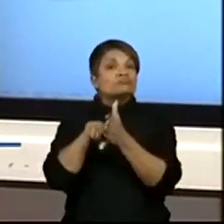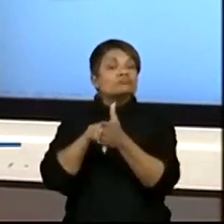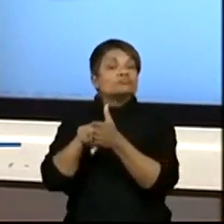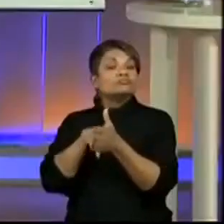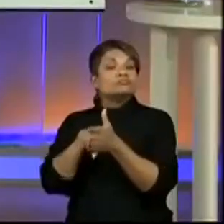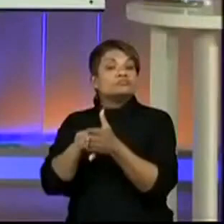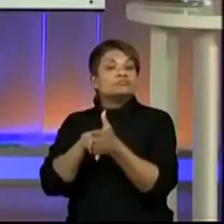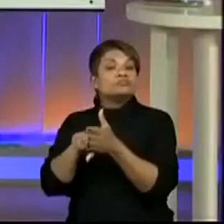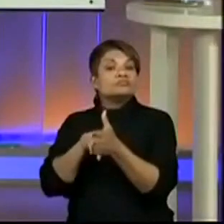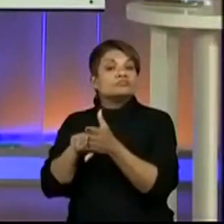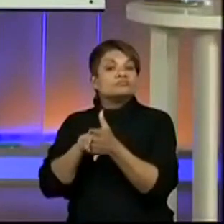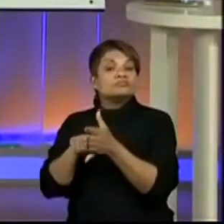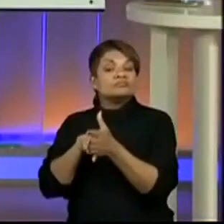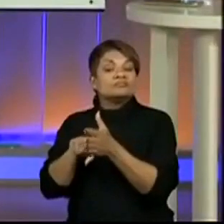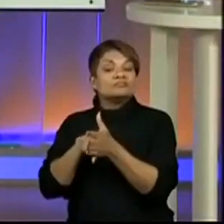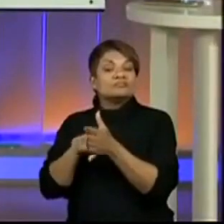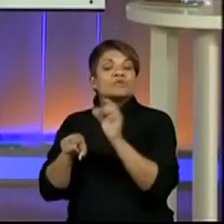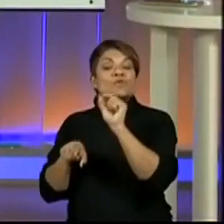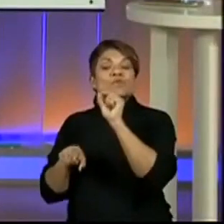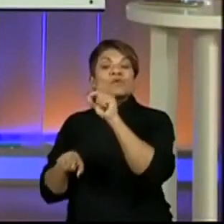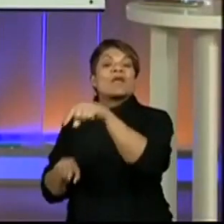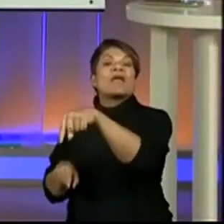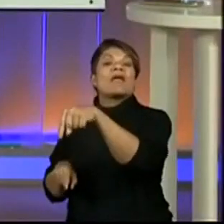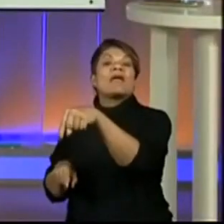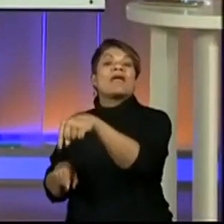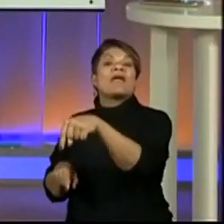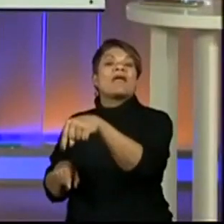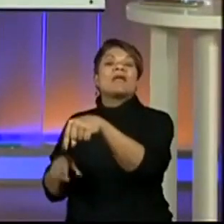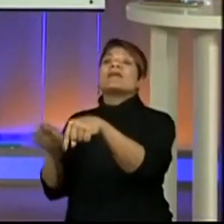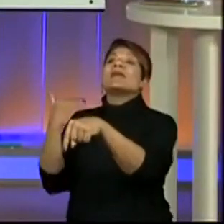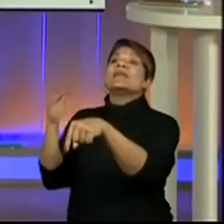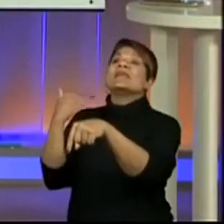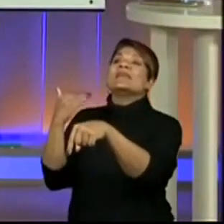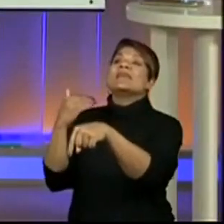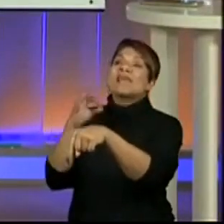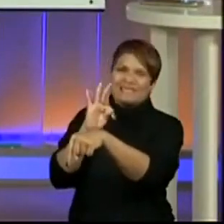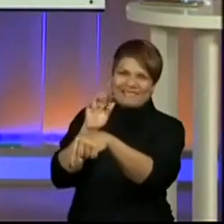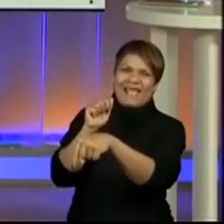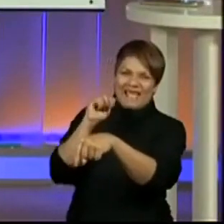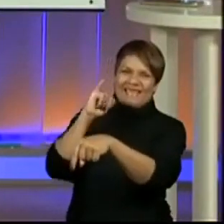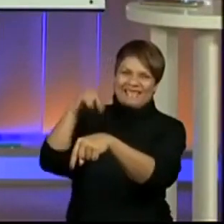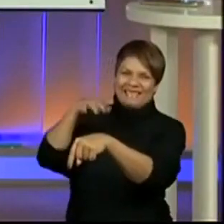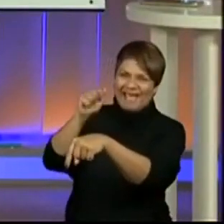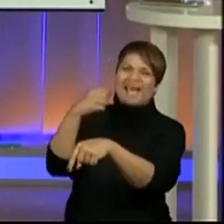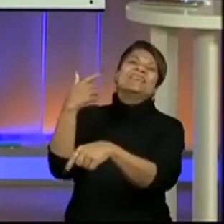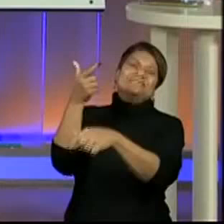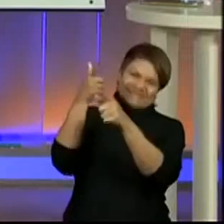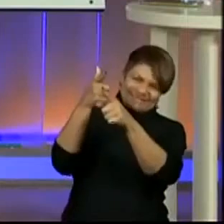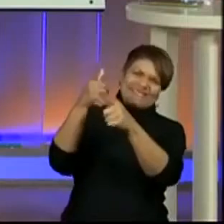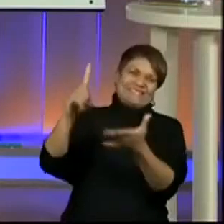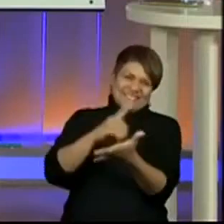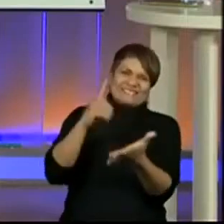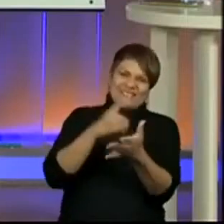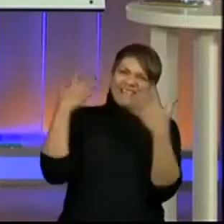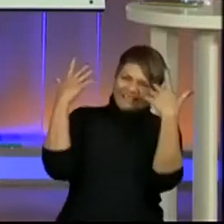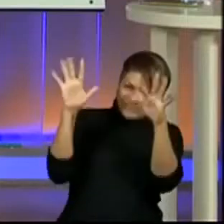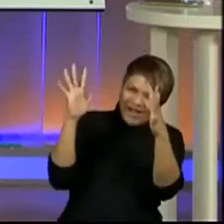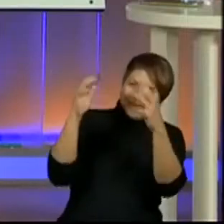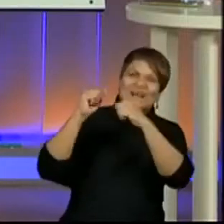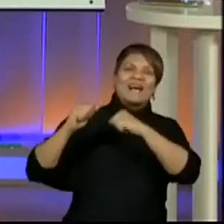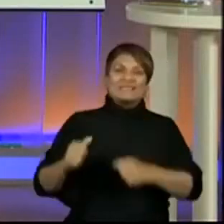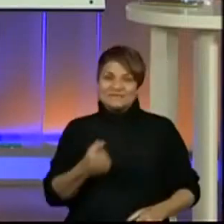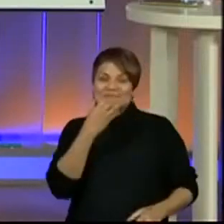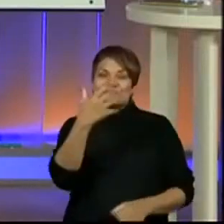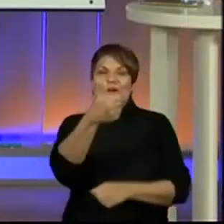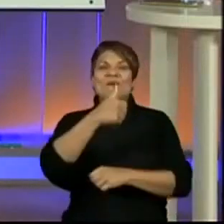E aí, chat, o que a gente consulta? Ah, e o povo está aí na dicionário. Palmas, muito bom.